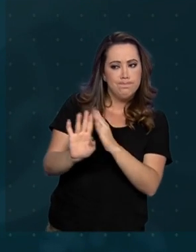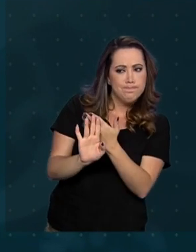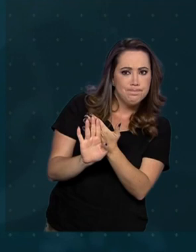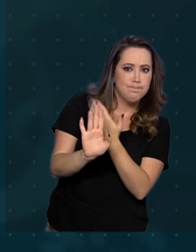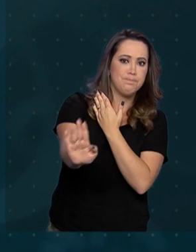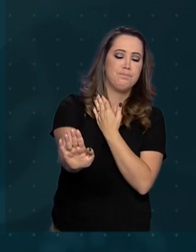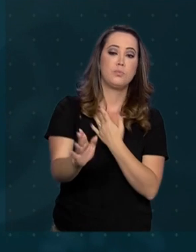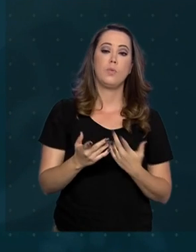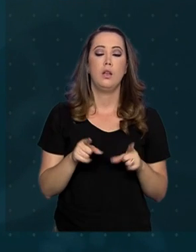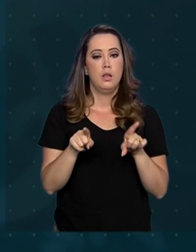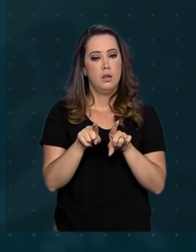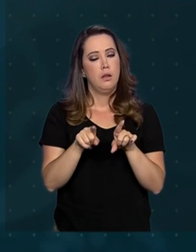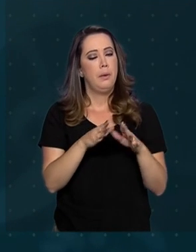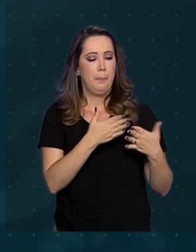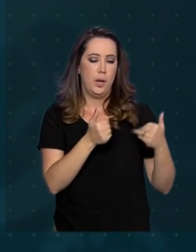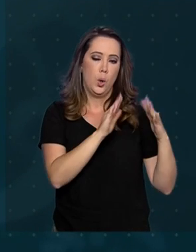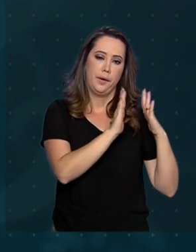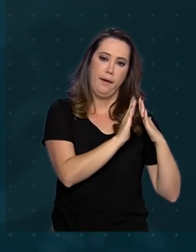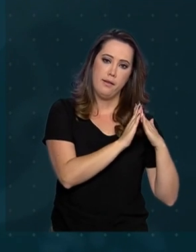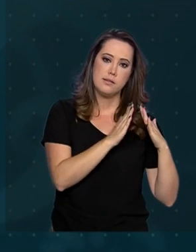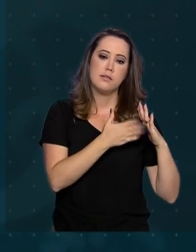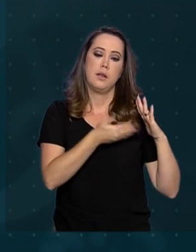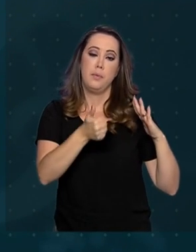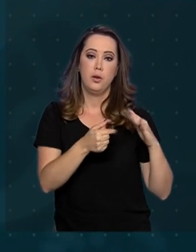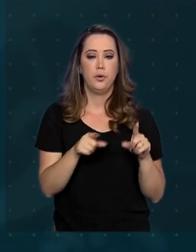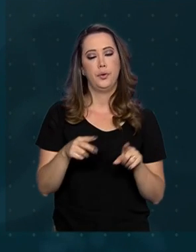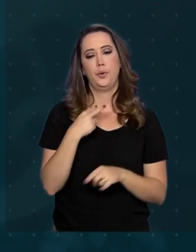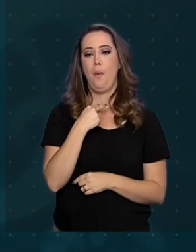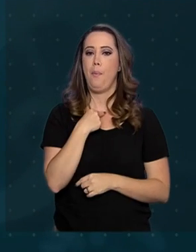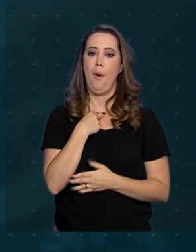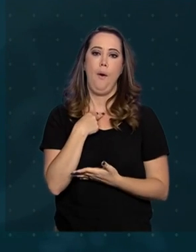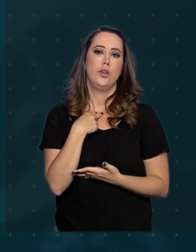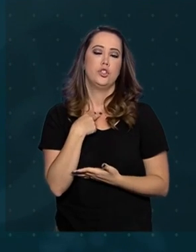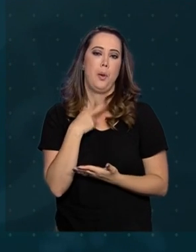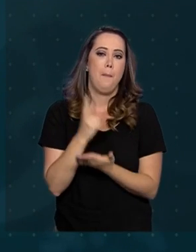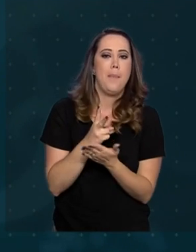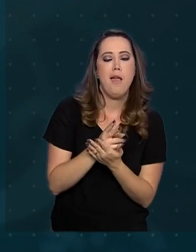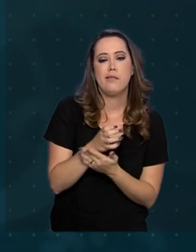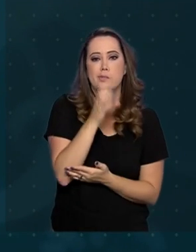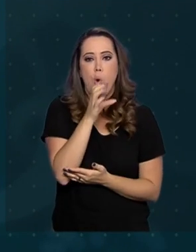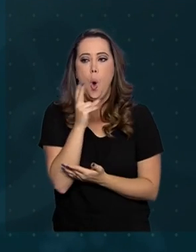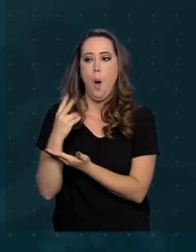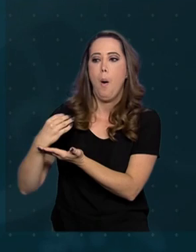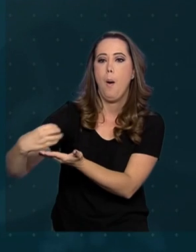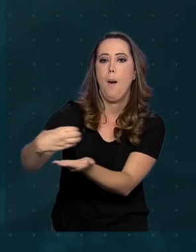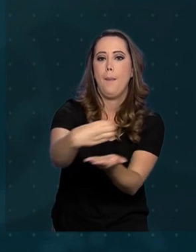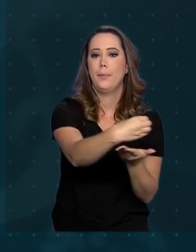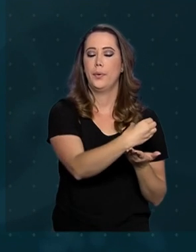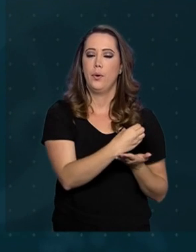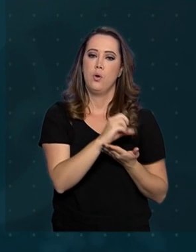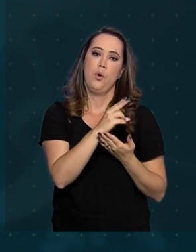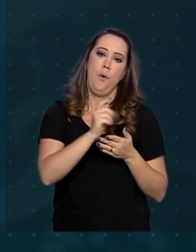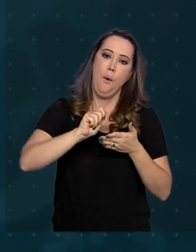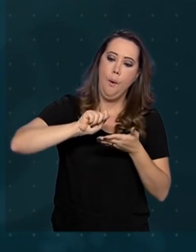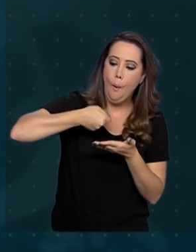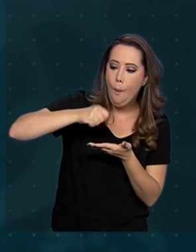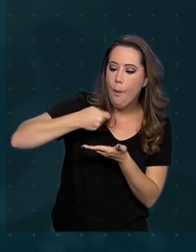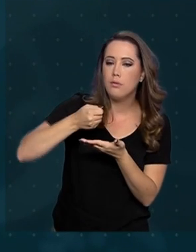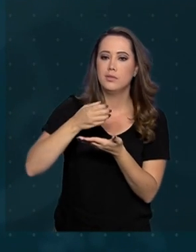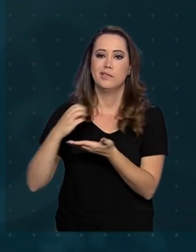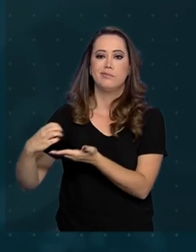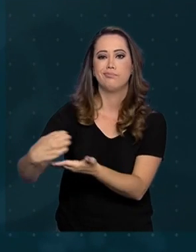Também não compartilhe objetos de uso pessoal, como talheres, toalhas, pratos e copos.